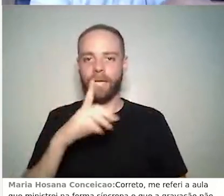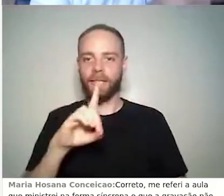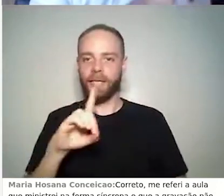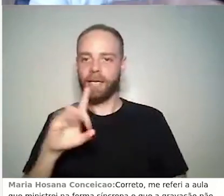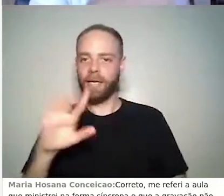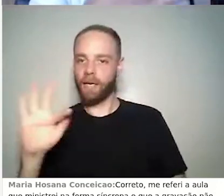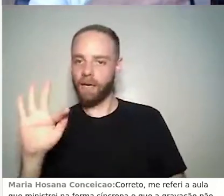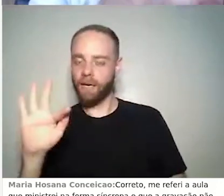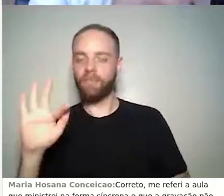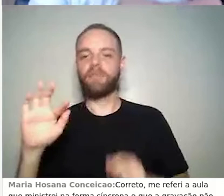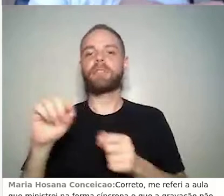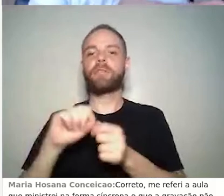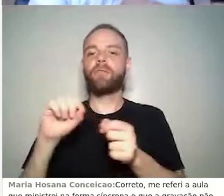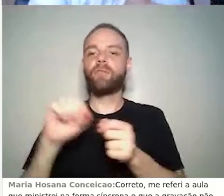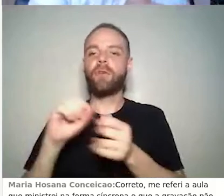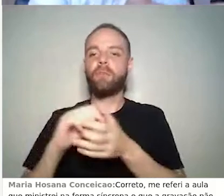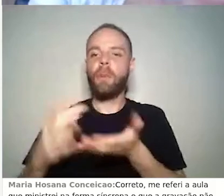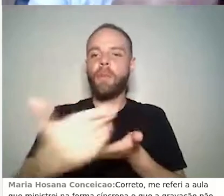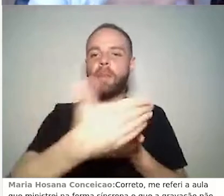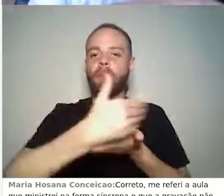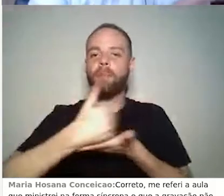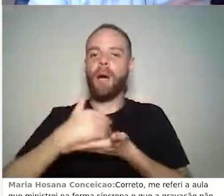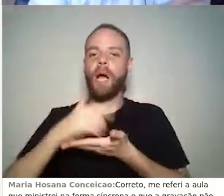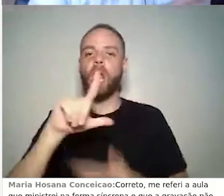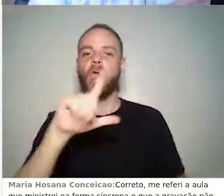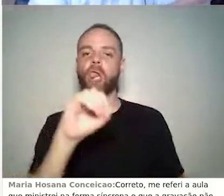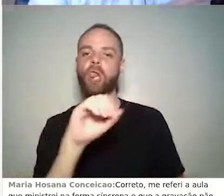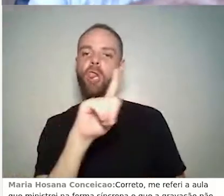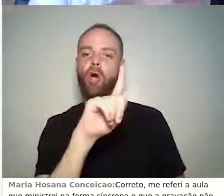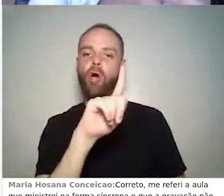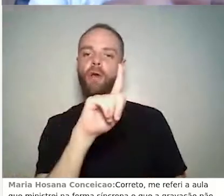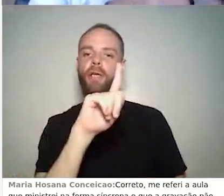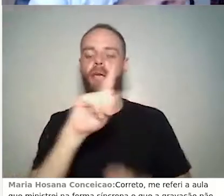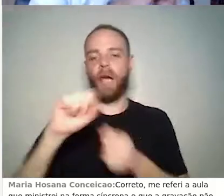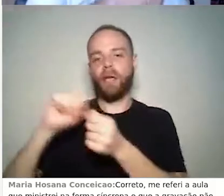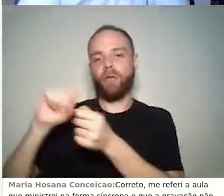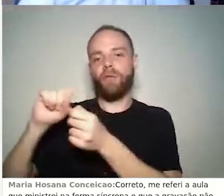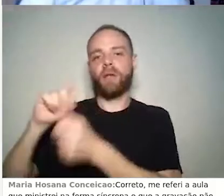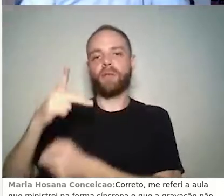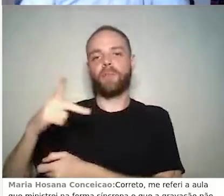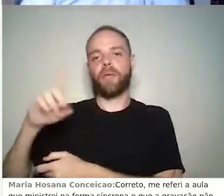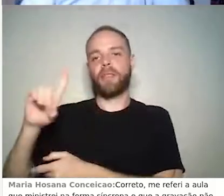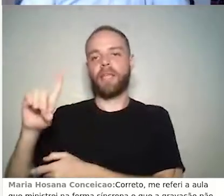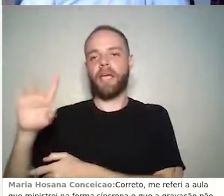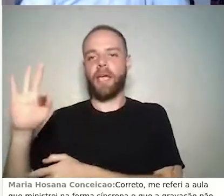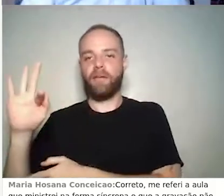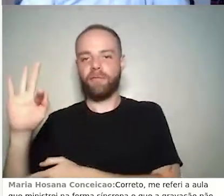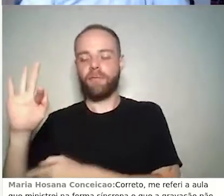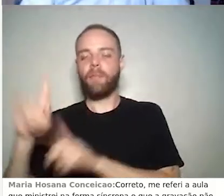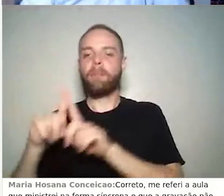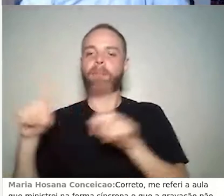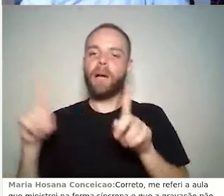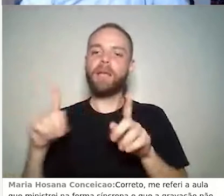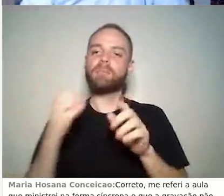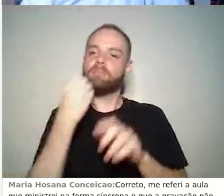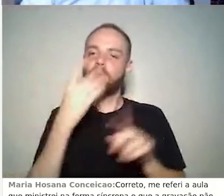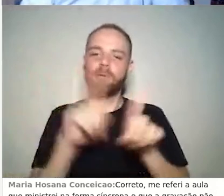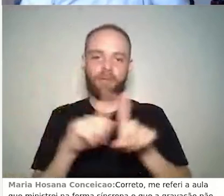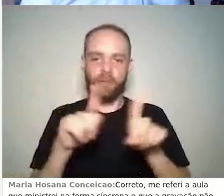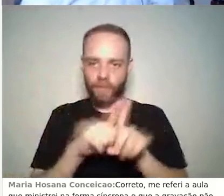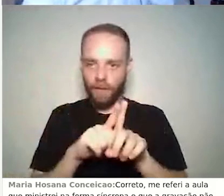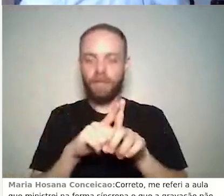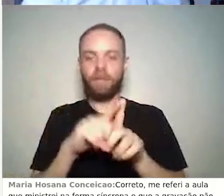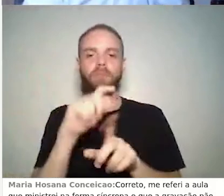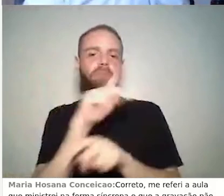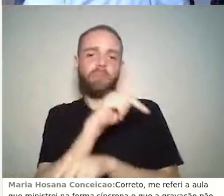dos logs, mas elas já têm uma interface mais amigável para que o professor possa ir direto no ponto. Teve uma pergunta sobre os alunos